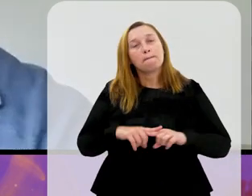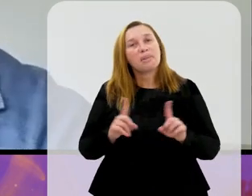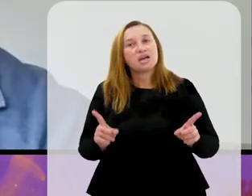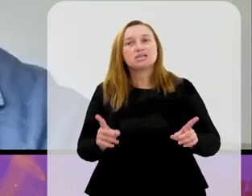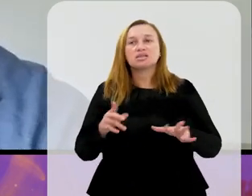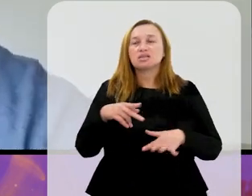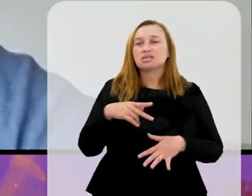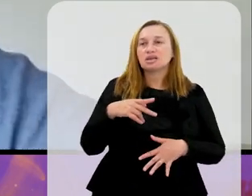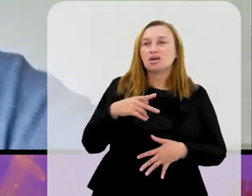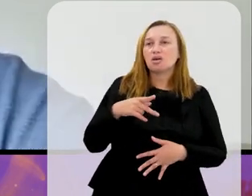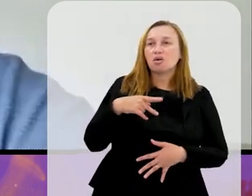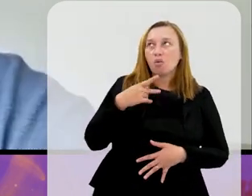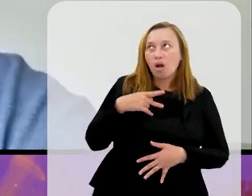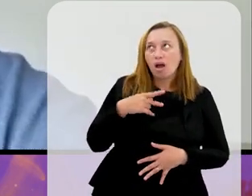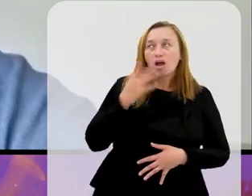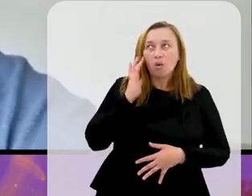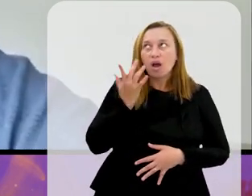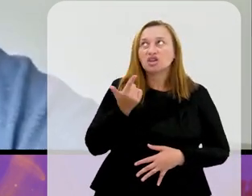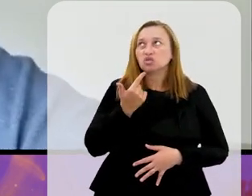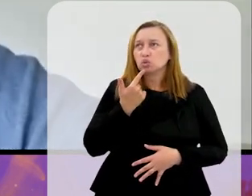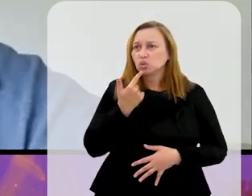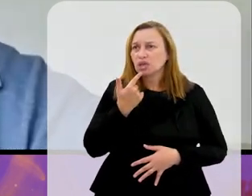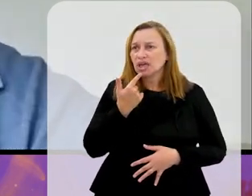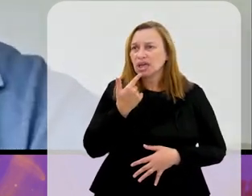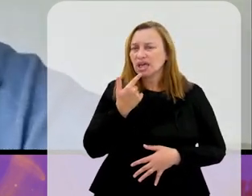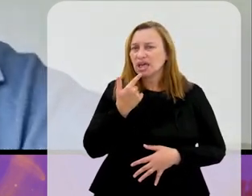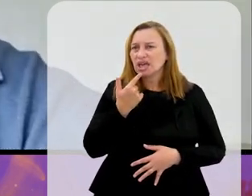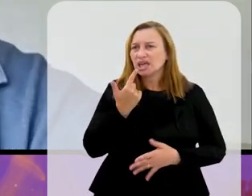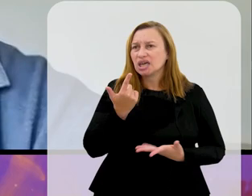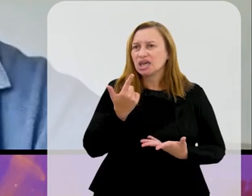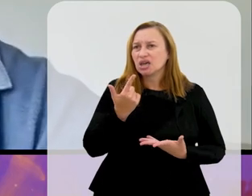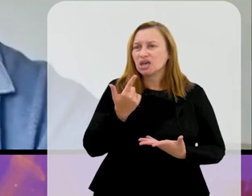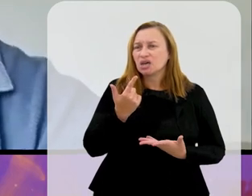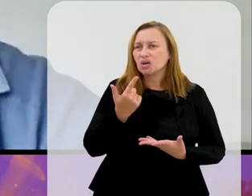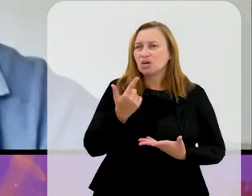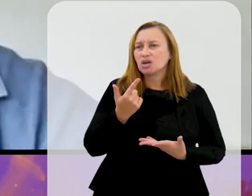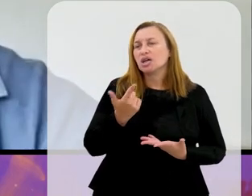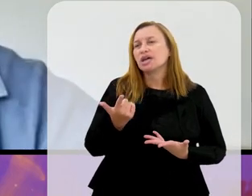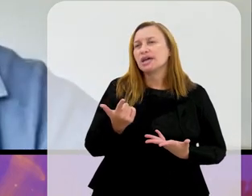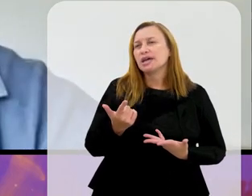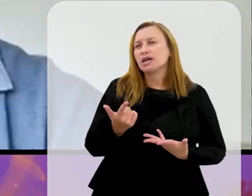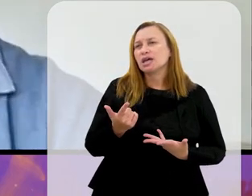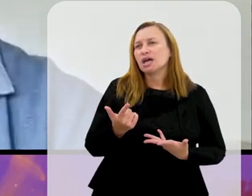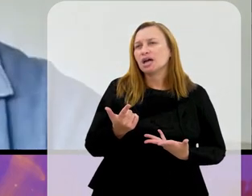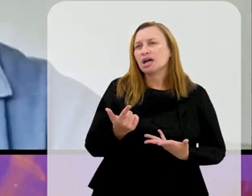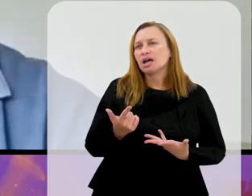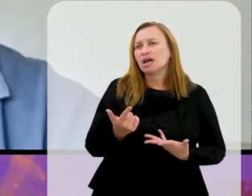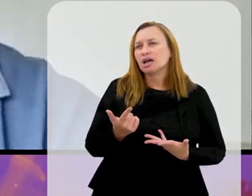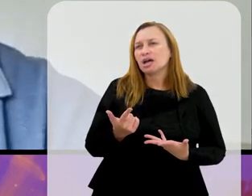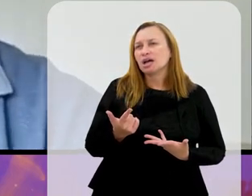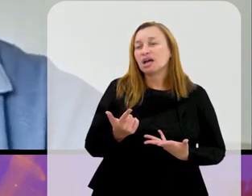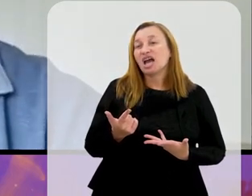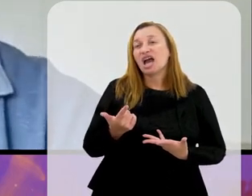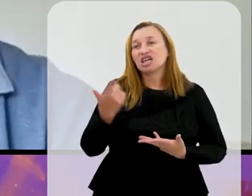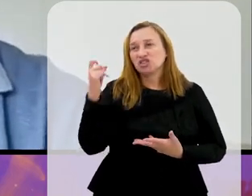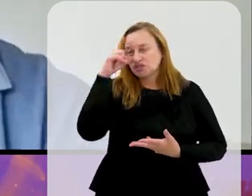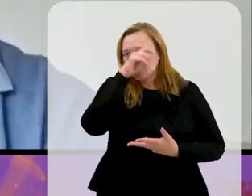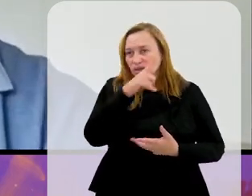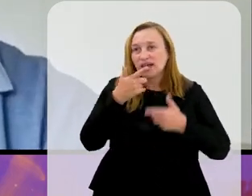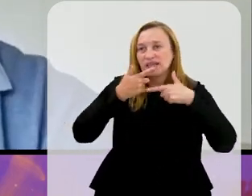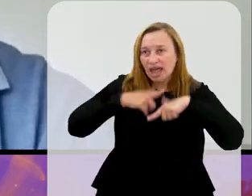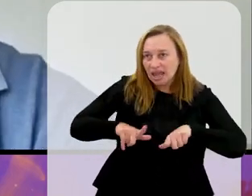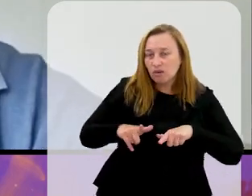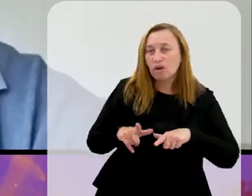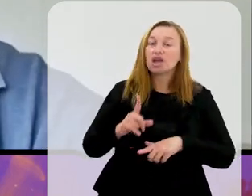atribuo um pouco a isso. A questão da... No caso dos dias do Vasco, a questão da língua.